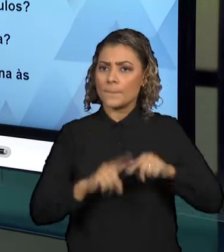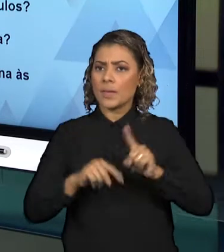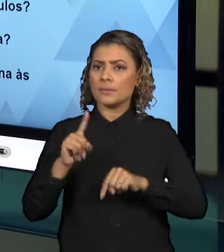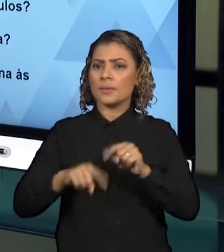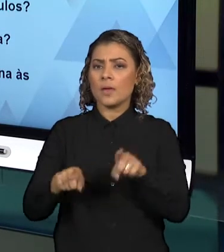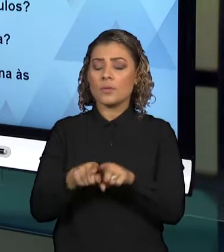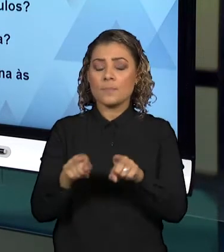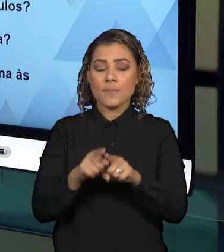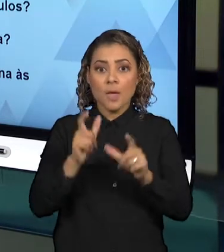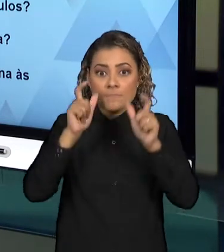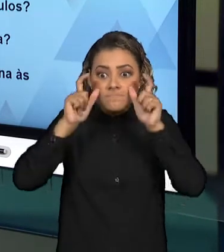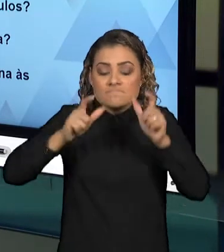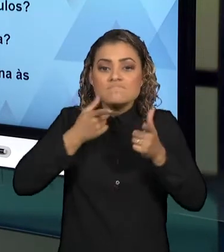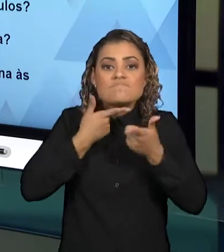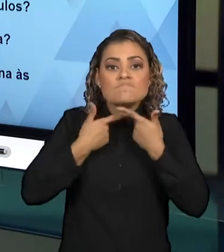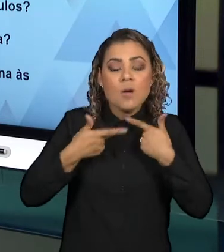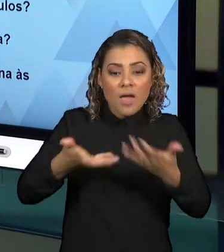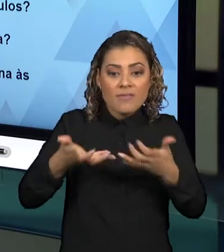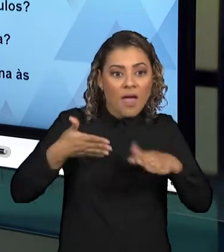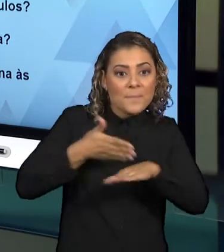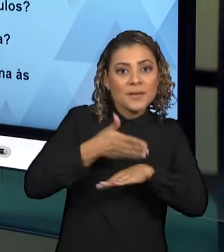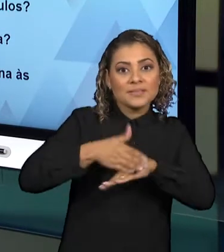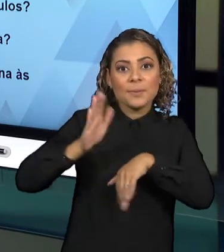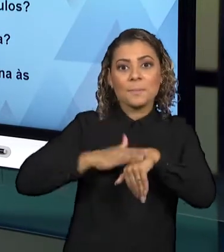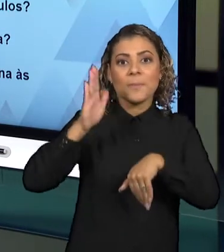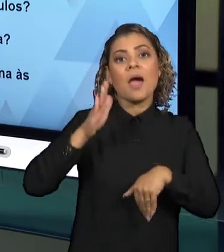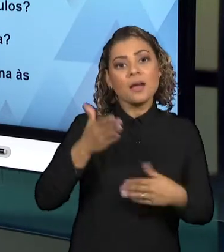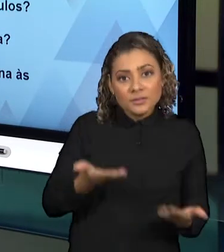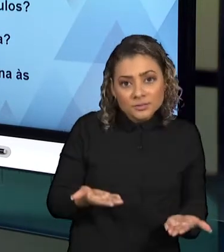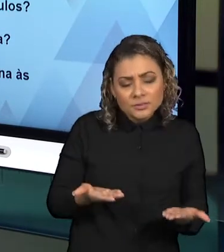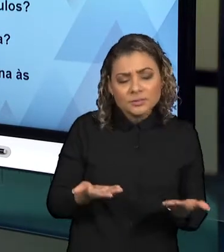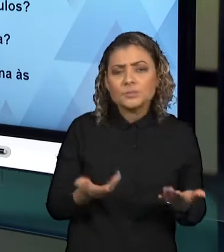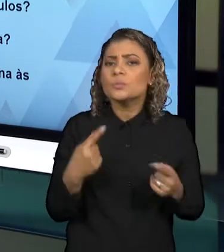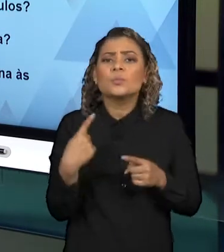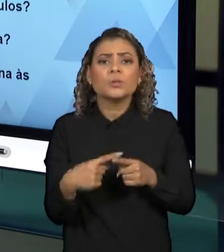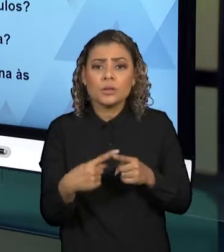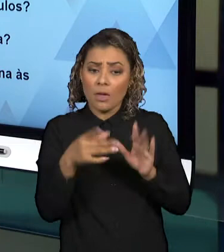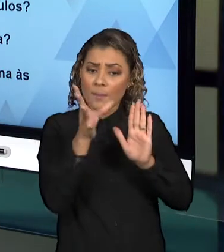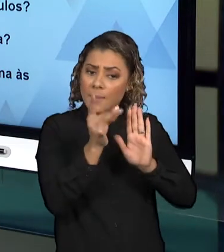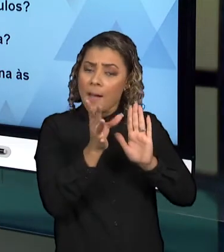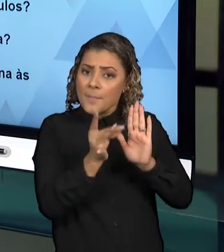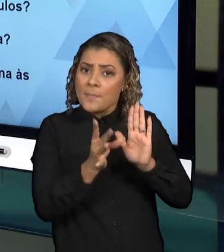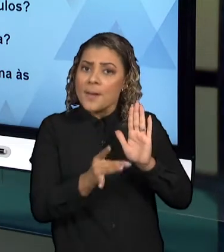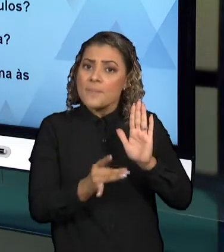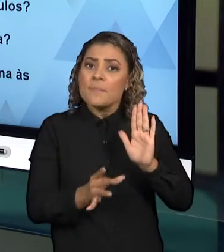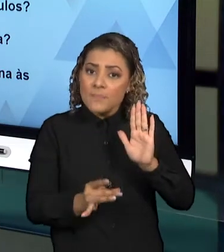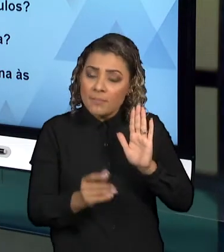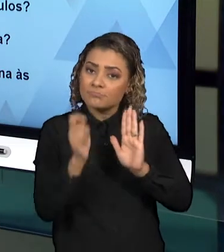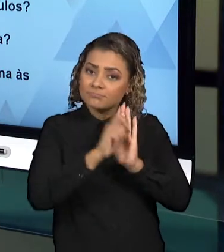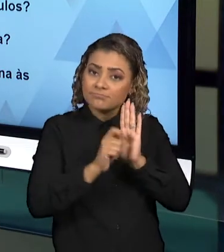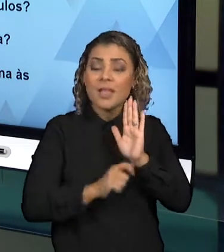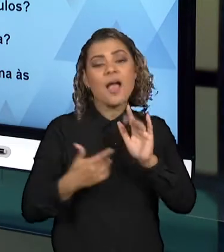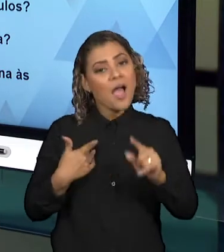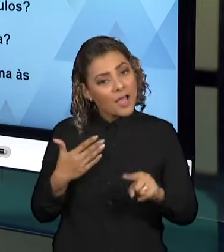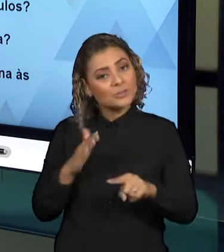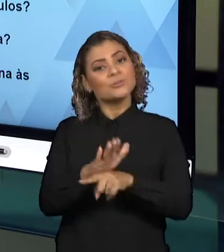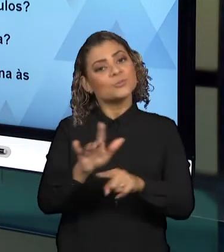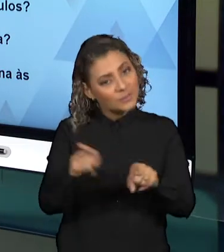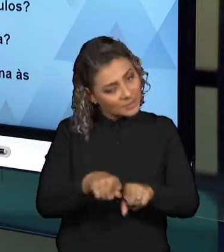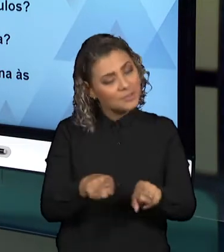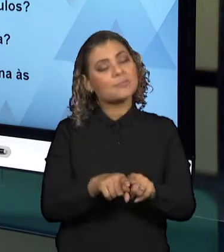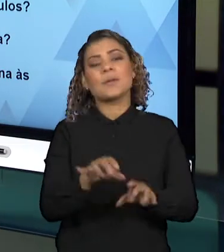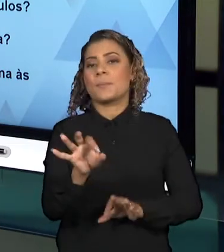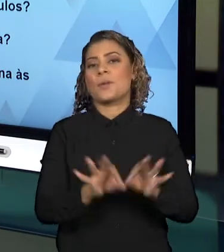instigam uma participação maior desse estudante, porque esses elementos podem ser trazidos